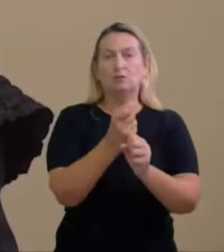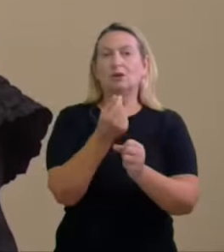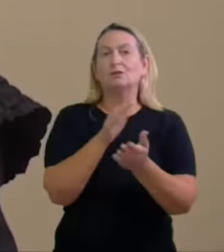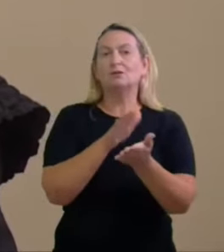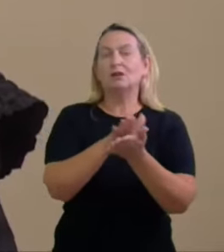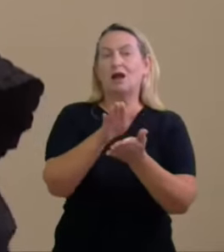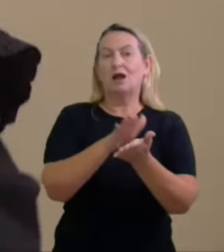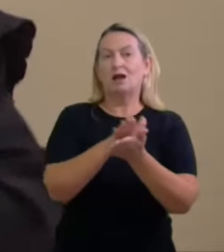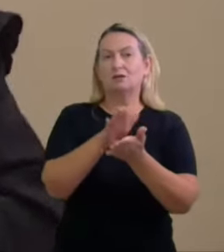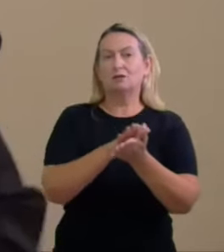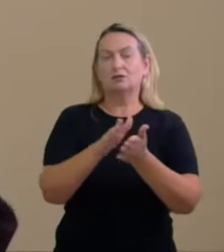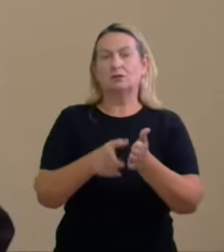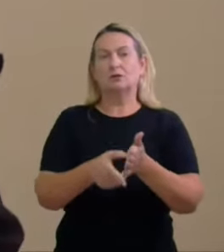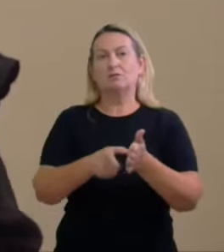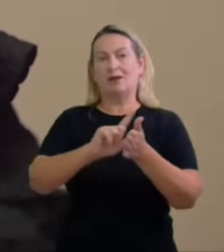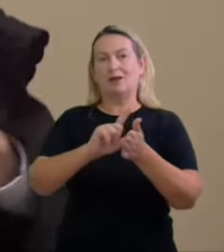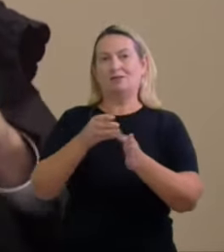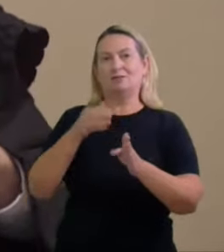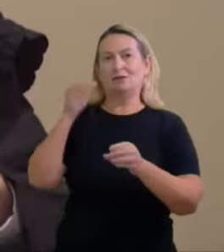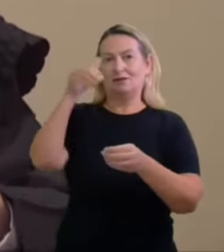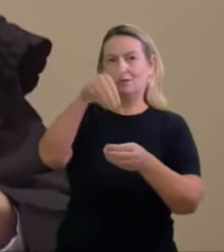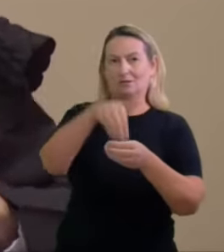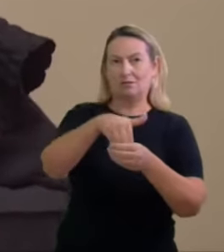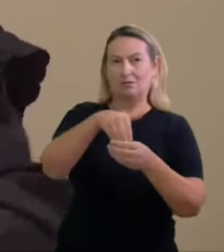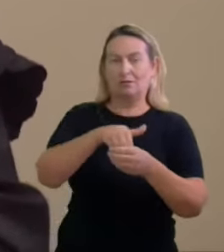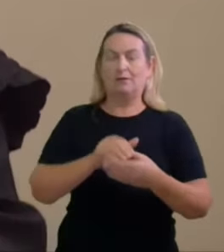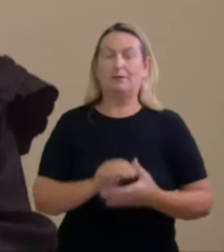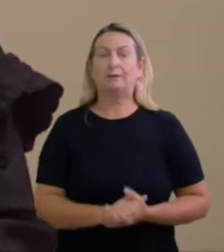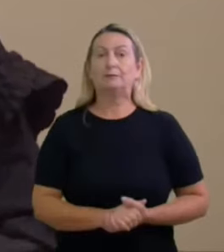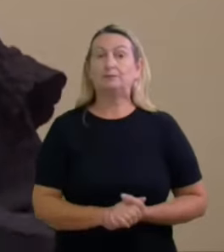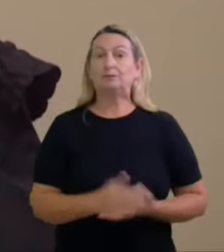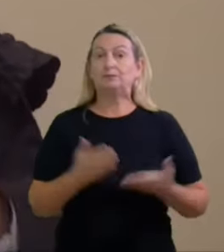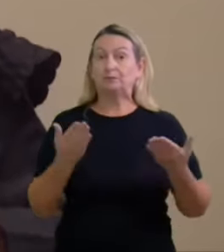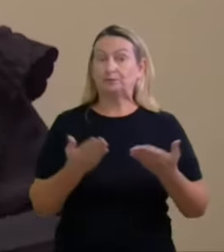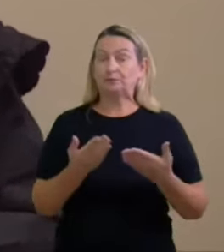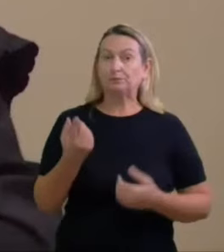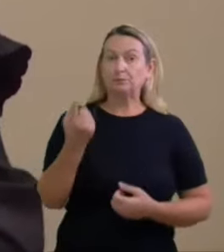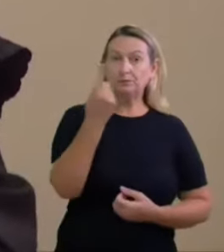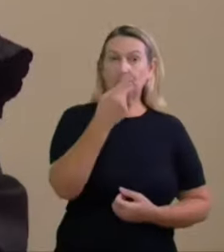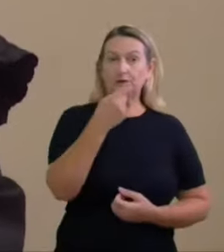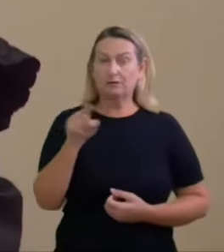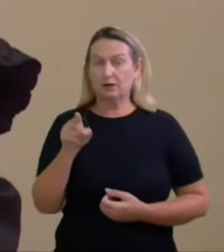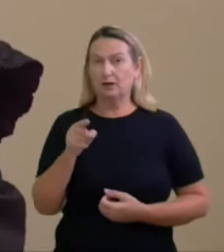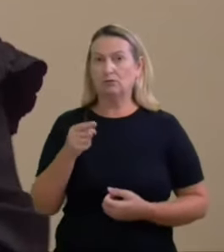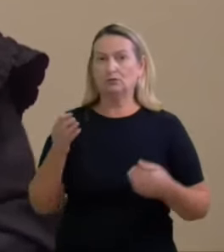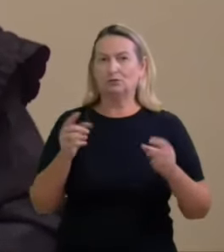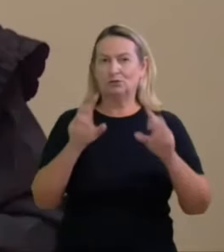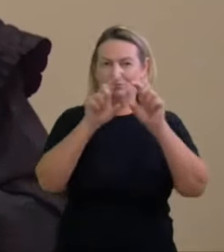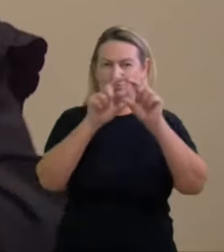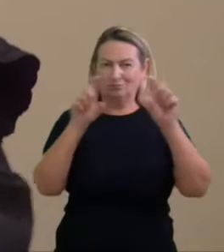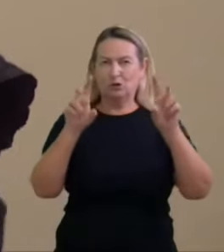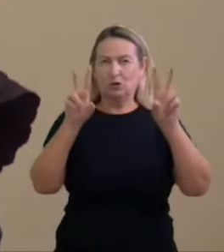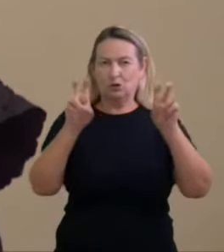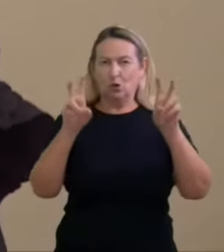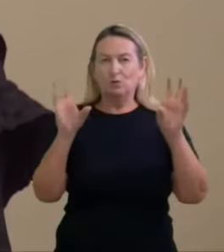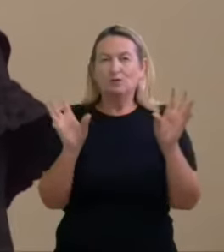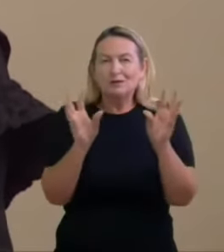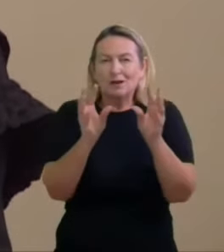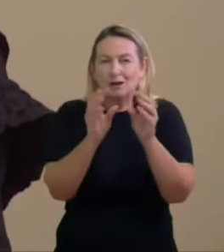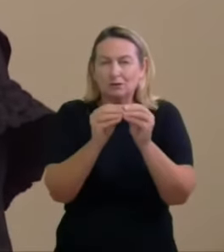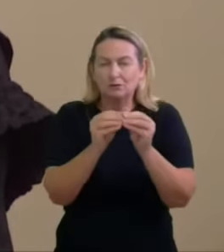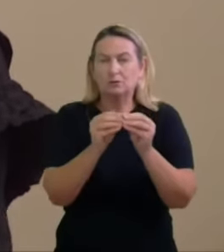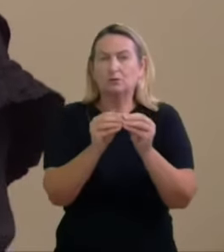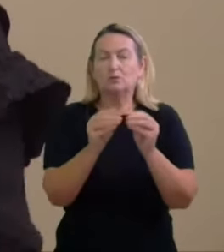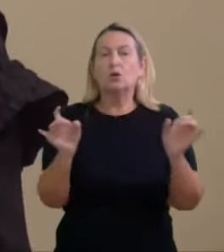investigados e assim senhor presidente ao final desse tópico aqui que eu procurei resumir aqui em conclusão